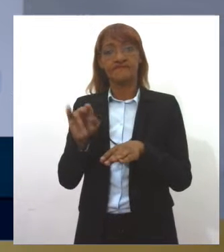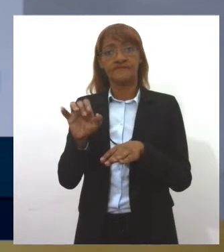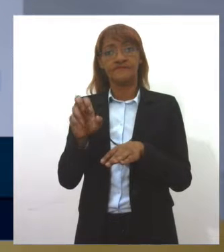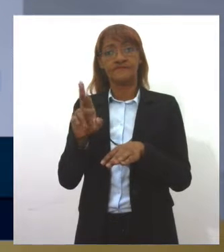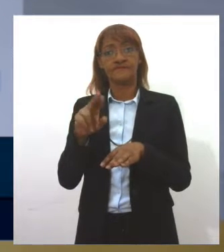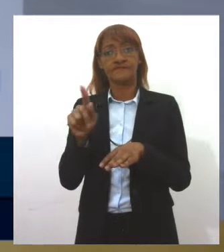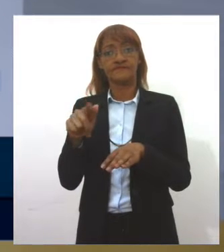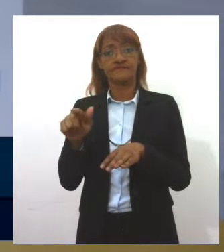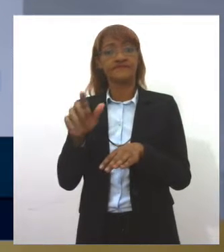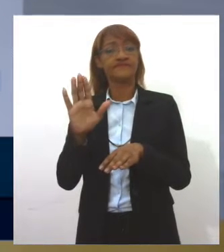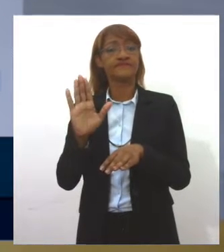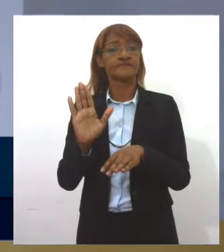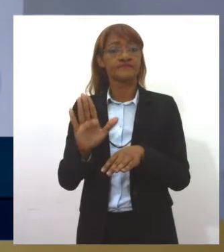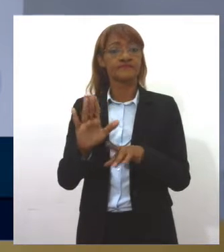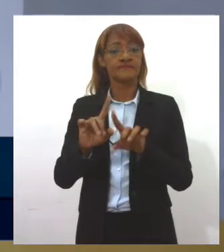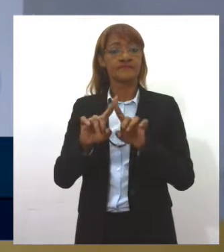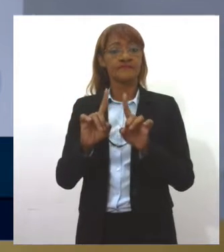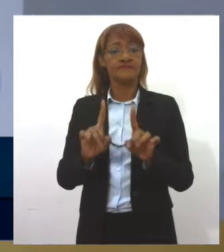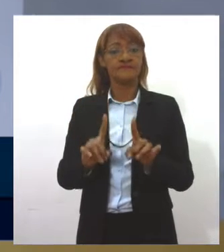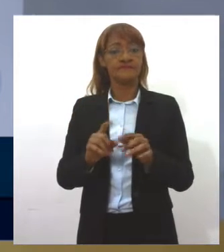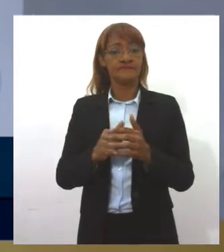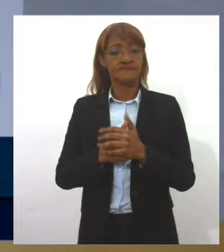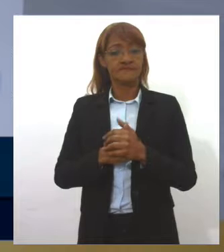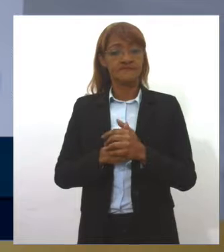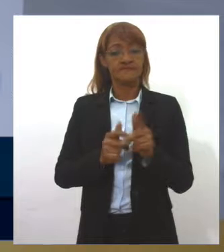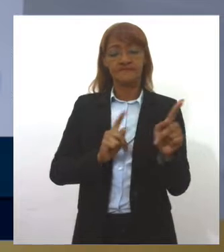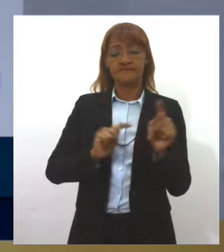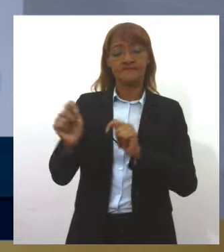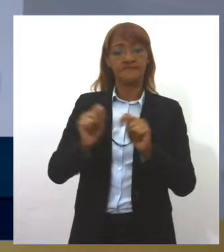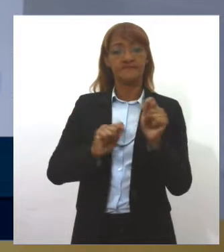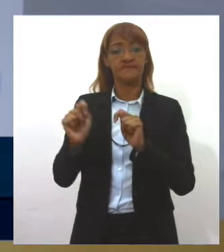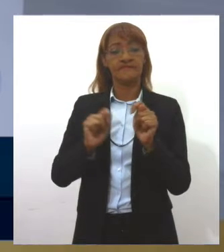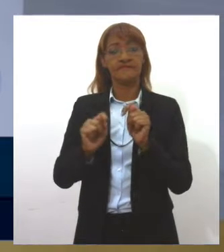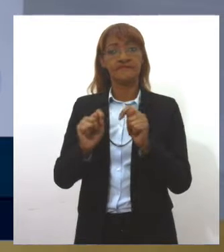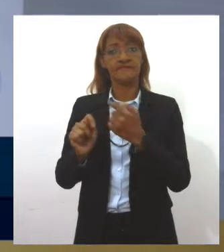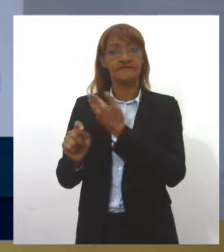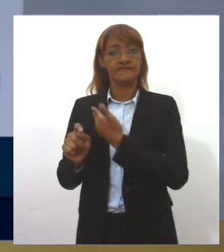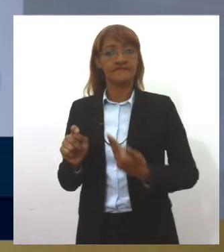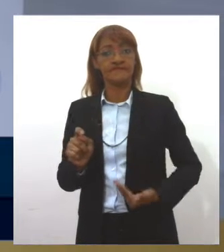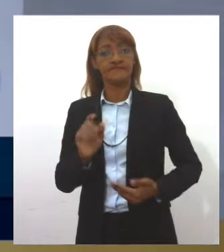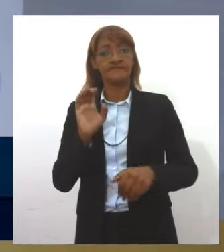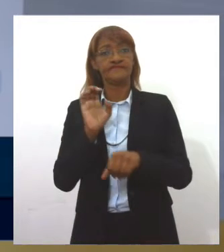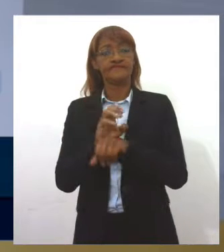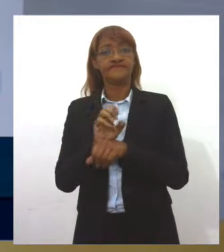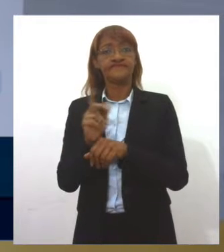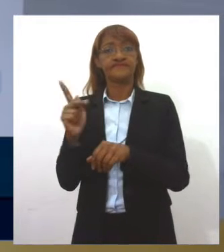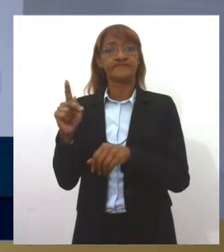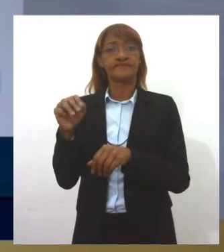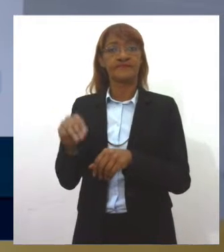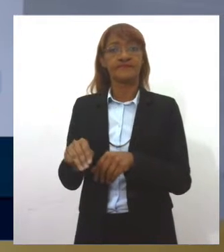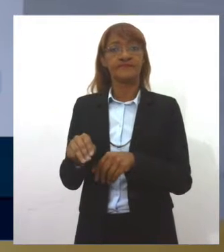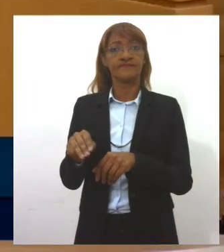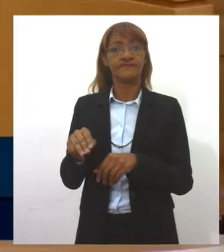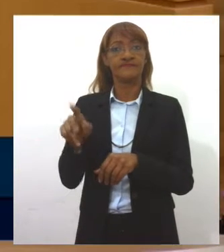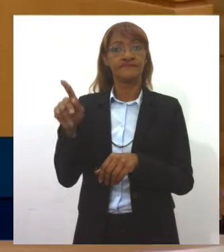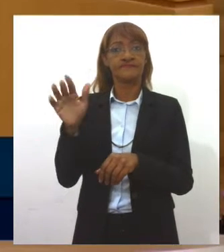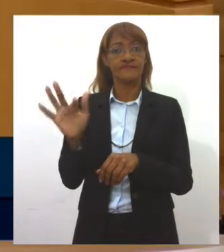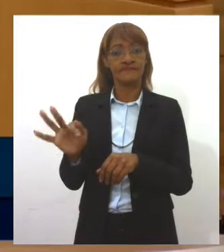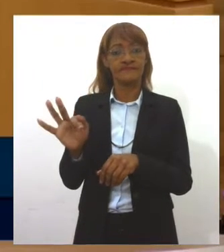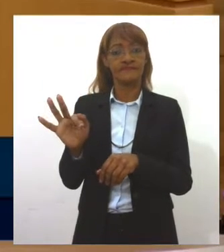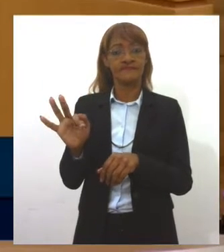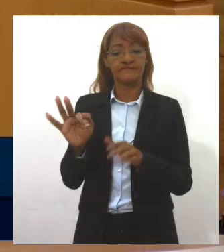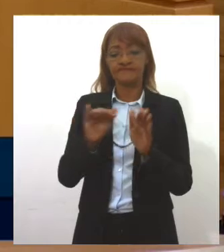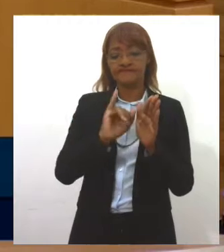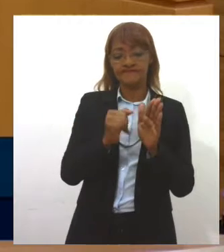PMPF, quem controla, são os governos estaduais. Veja que a PMPF, de janeiro